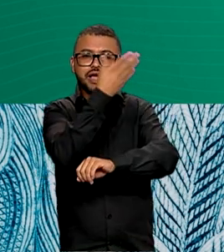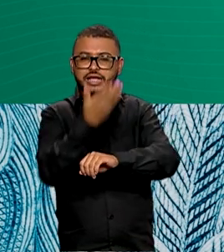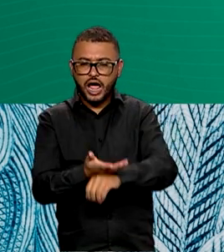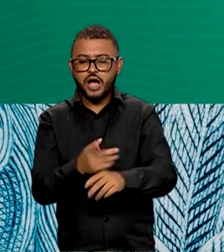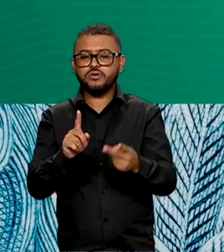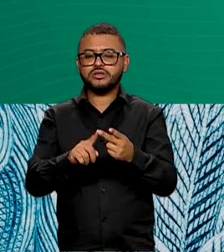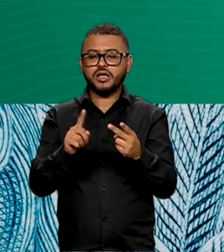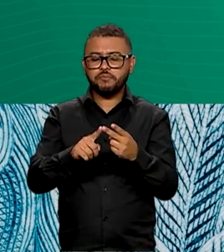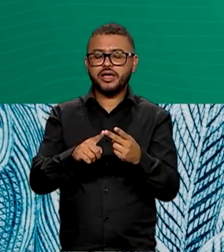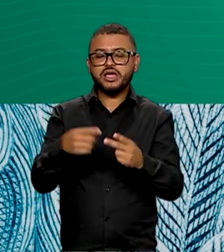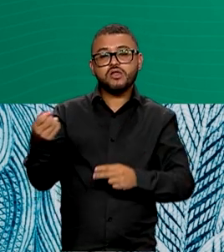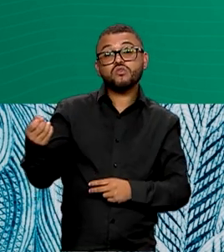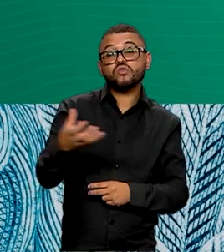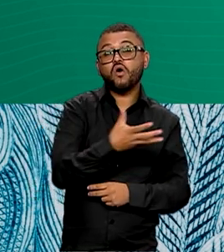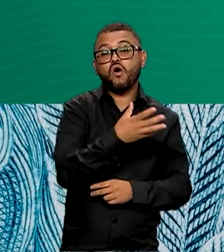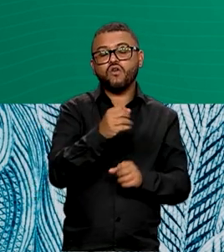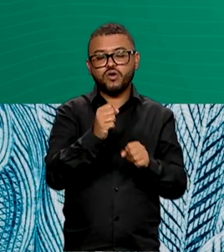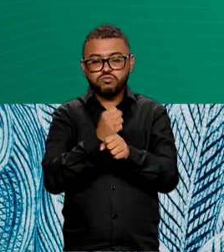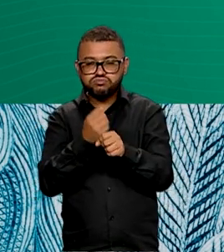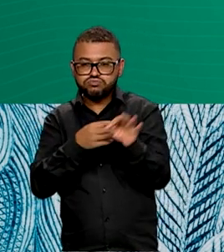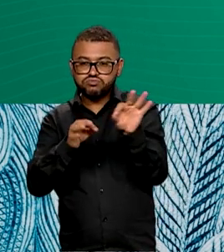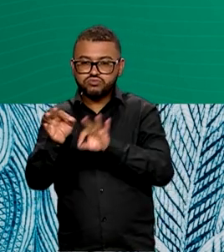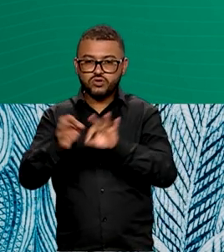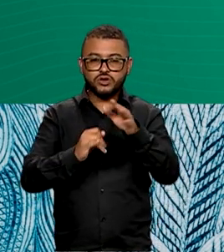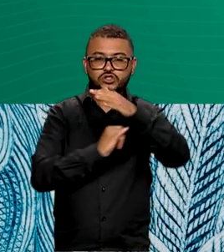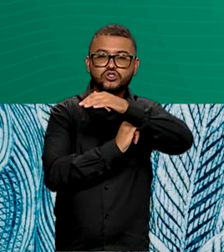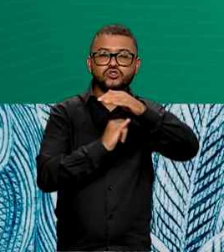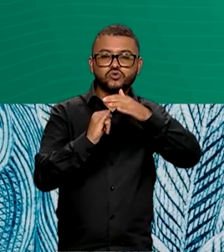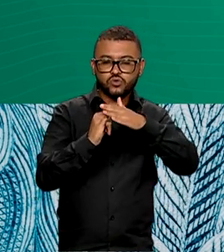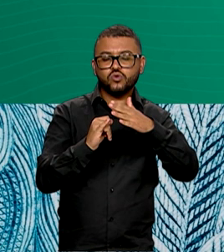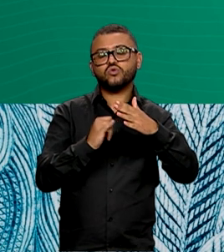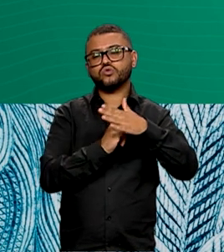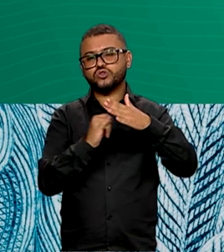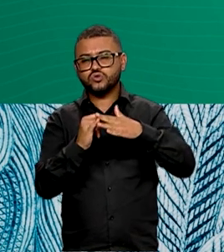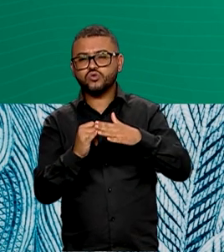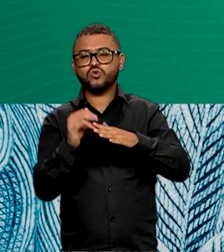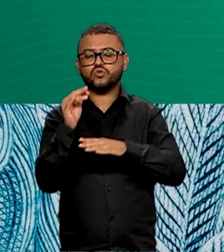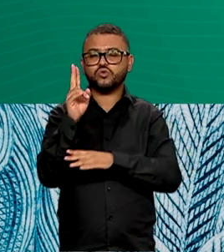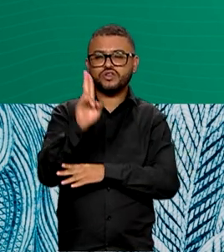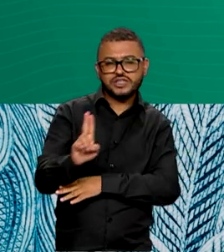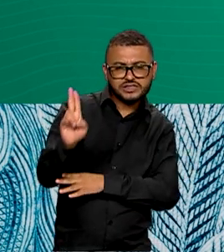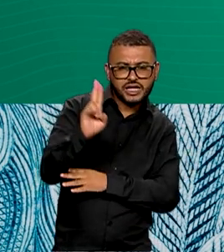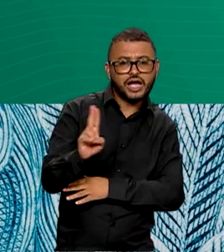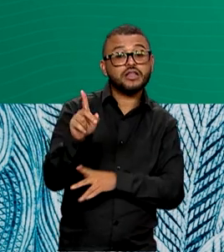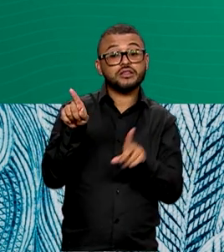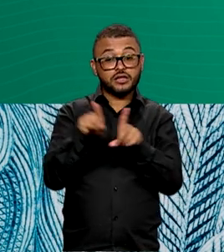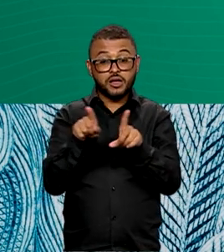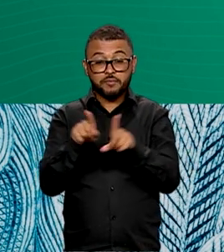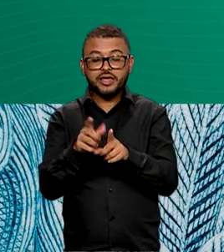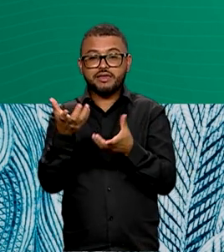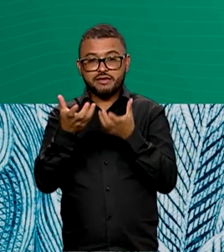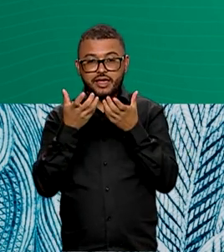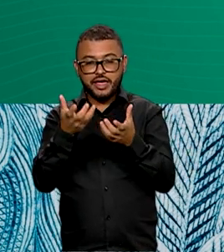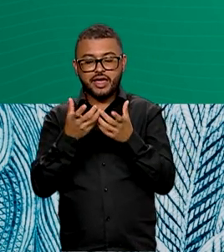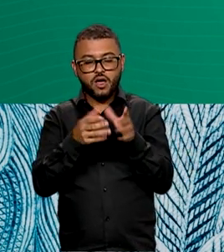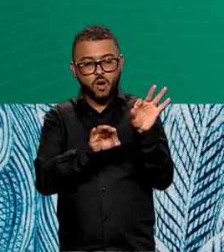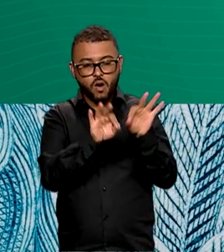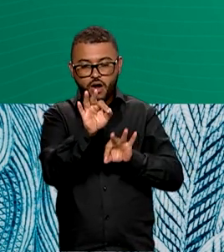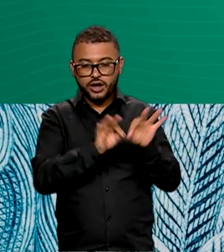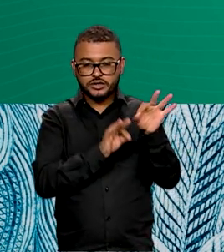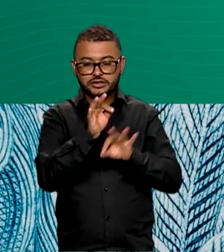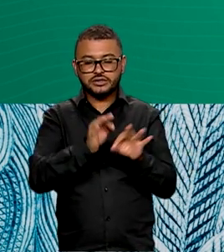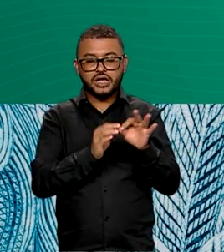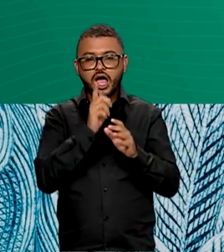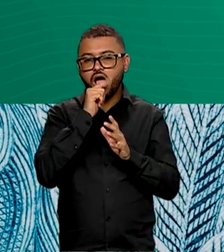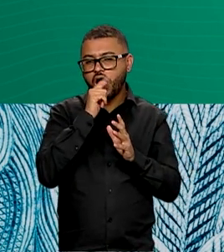além da modernização e expansão de institutos e universidades federais. Também está prevista a revitalização das